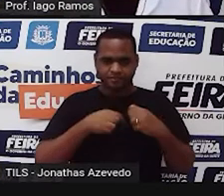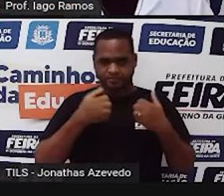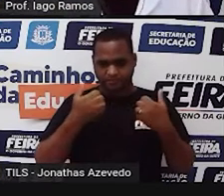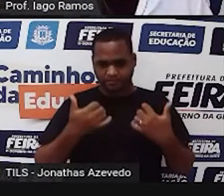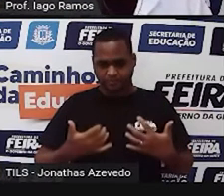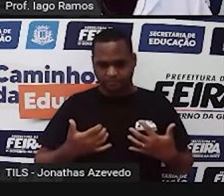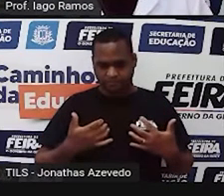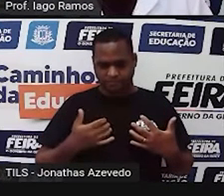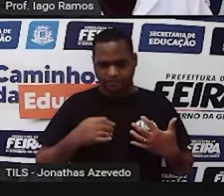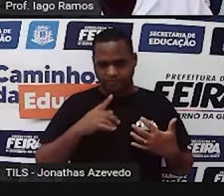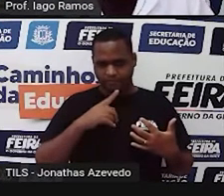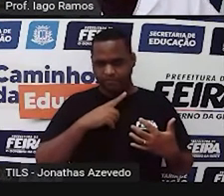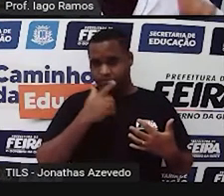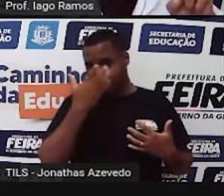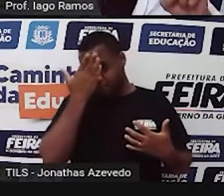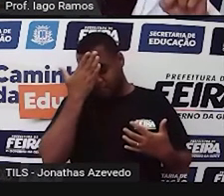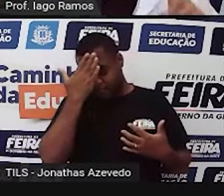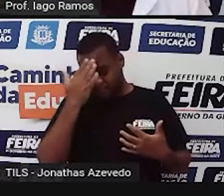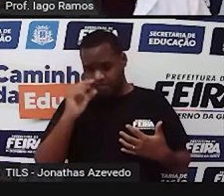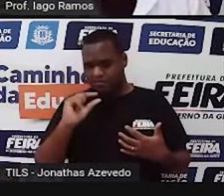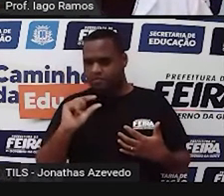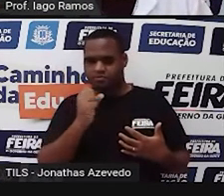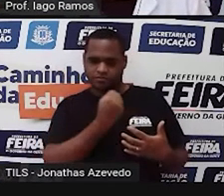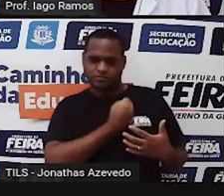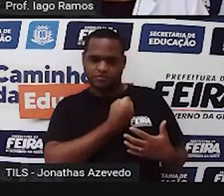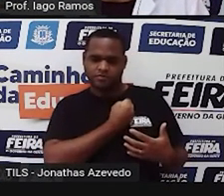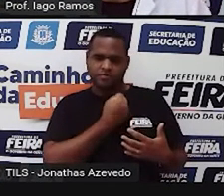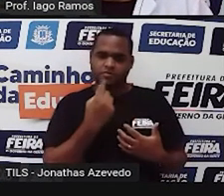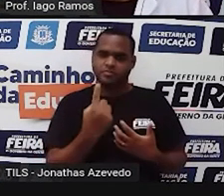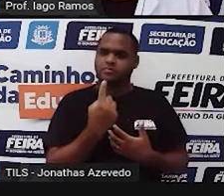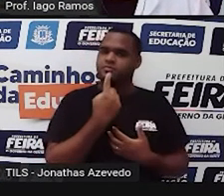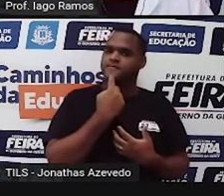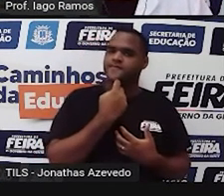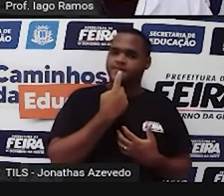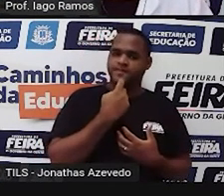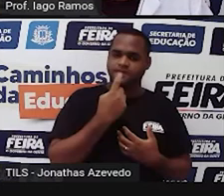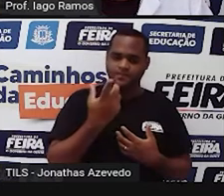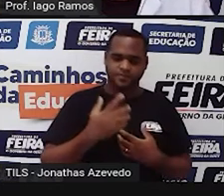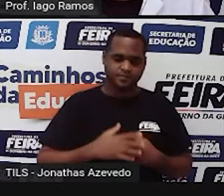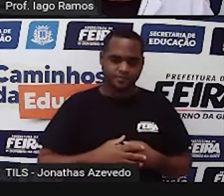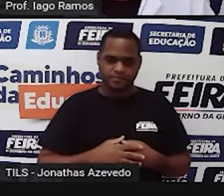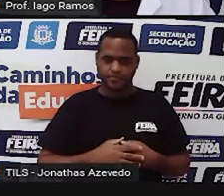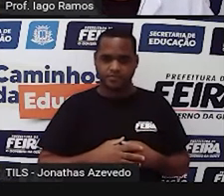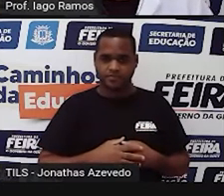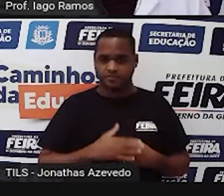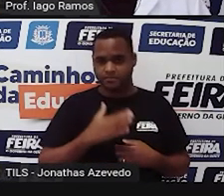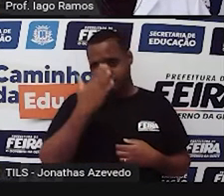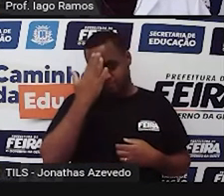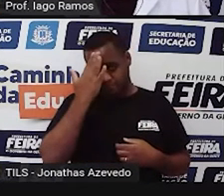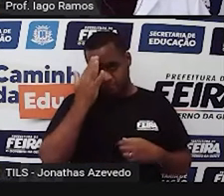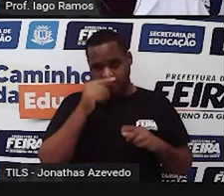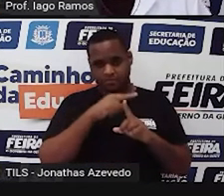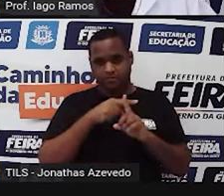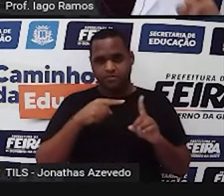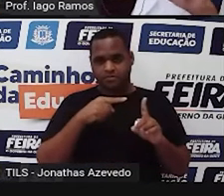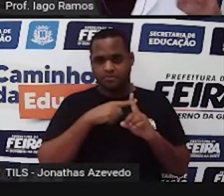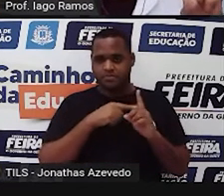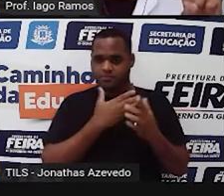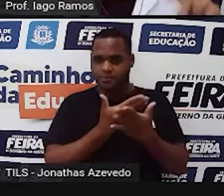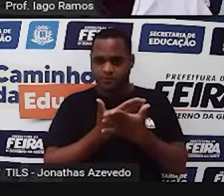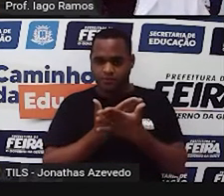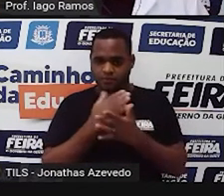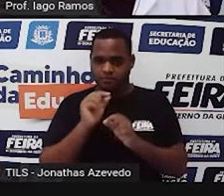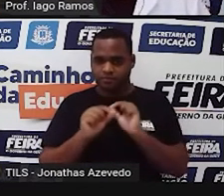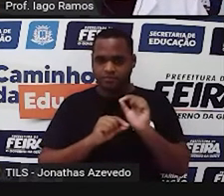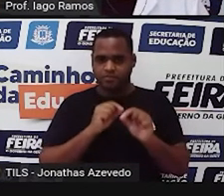Você sabe pouco o número 1 em vermelho? Você sabe metade das coisas que a gente estudou, o número